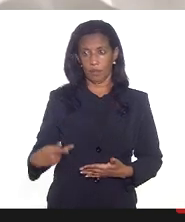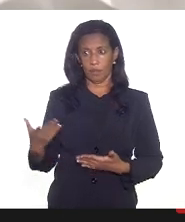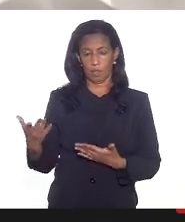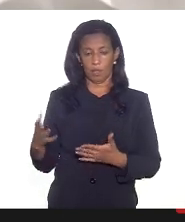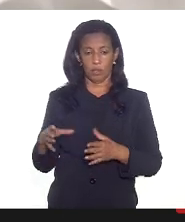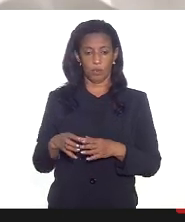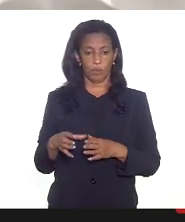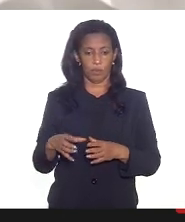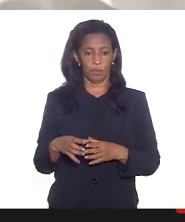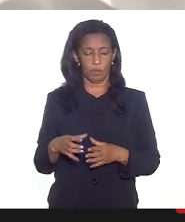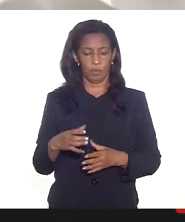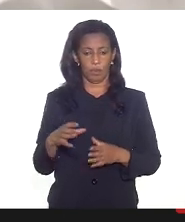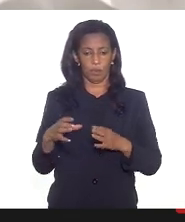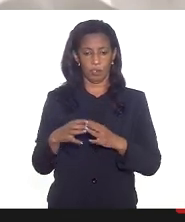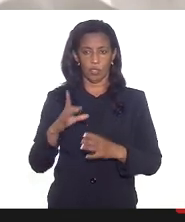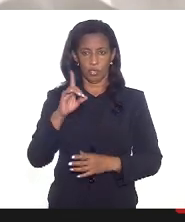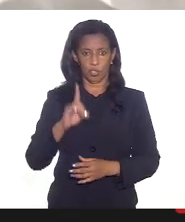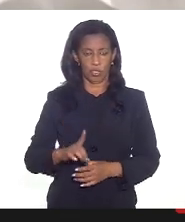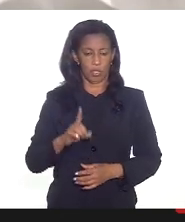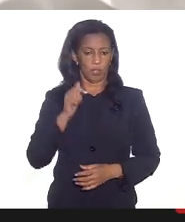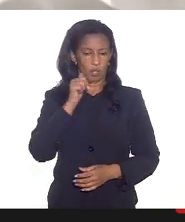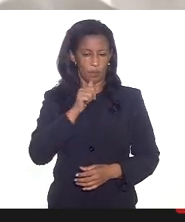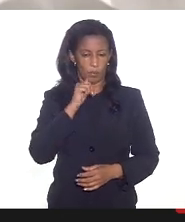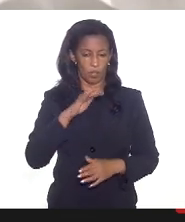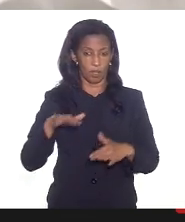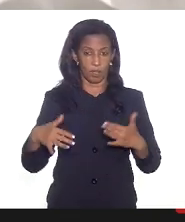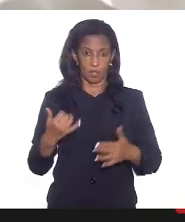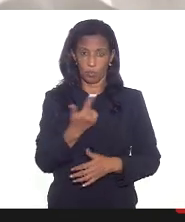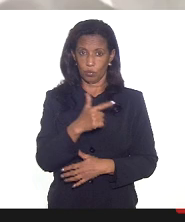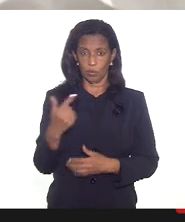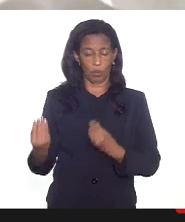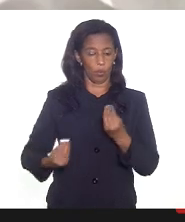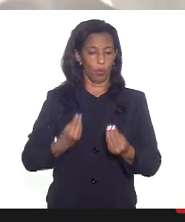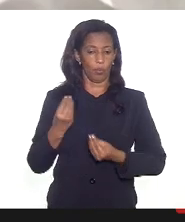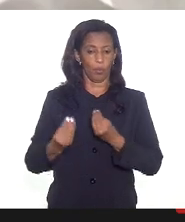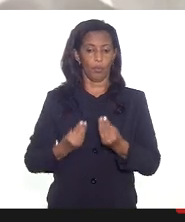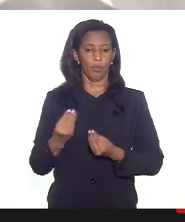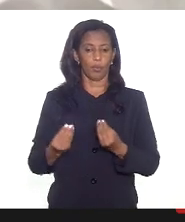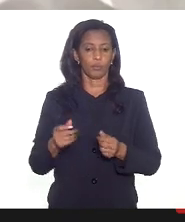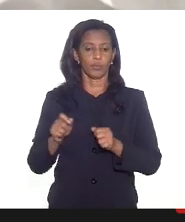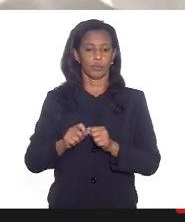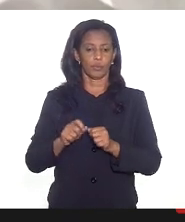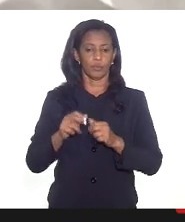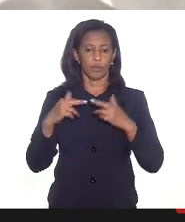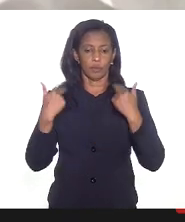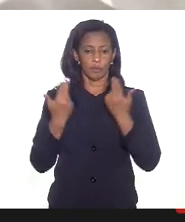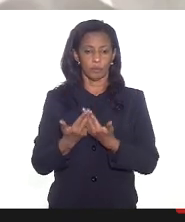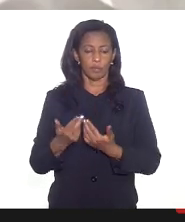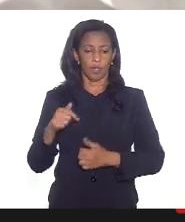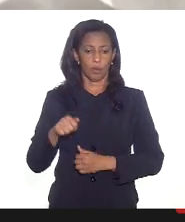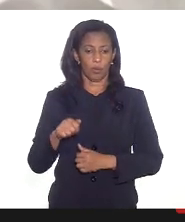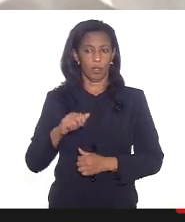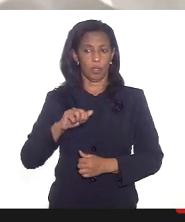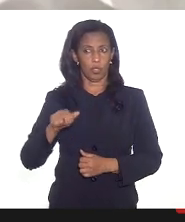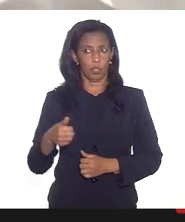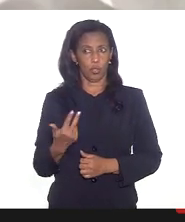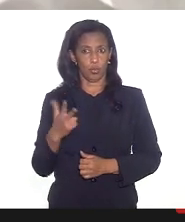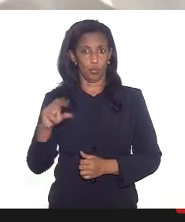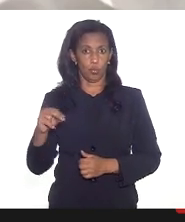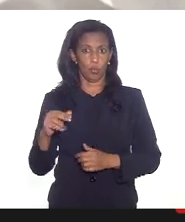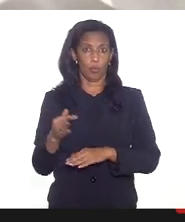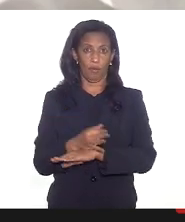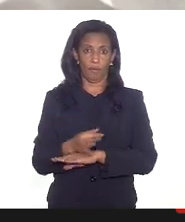se não perdão a comissão de direitos das mulheres se não houver a possibilidade de fazer agora em julho por conta do